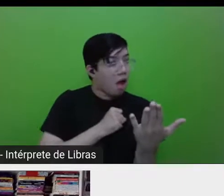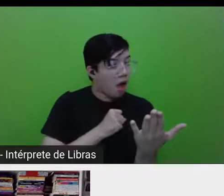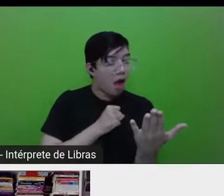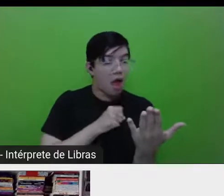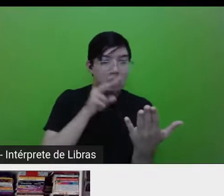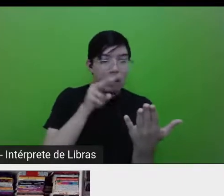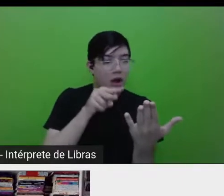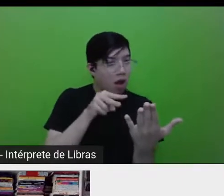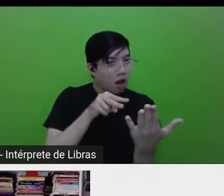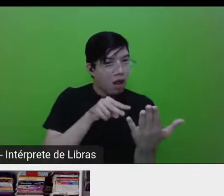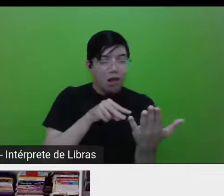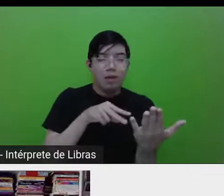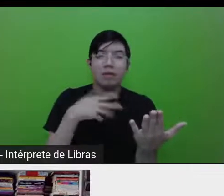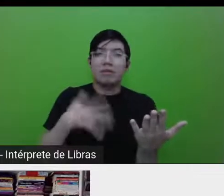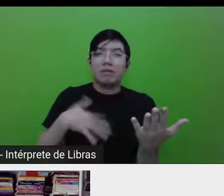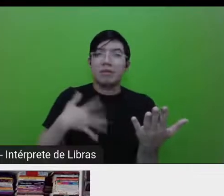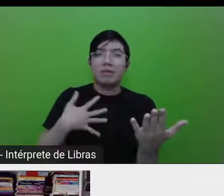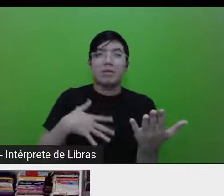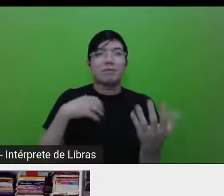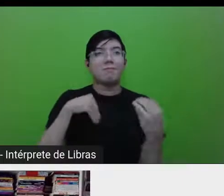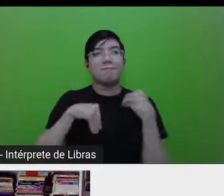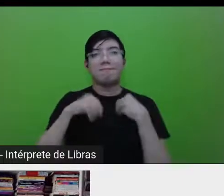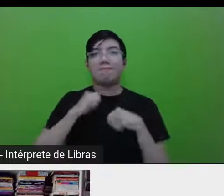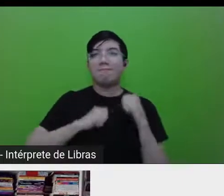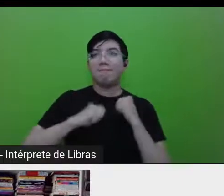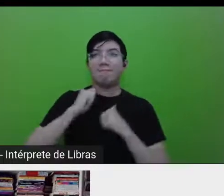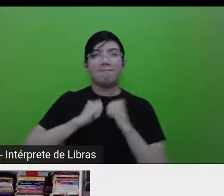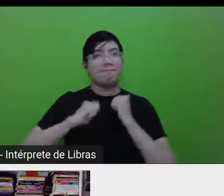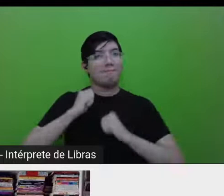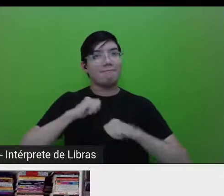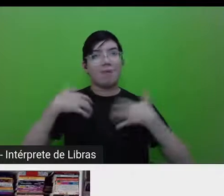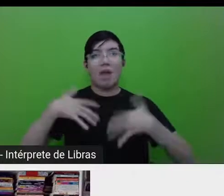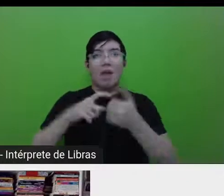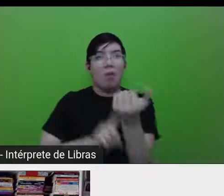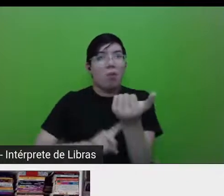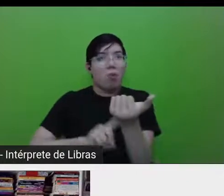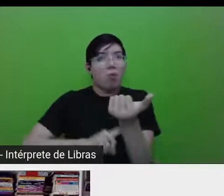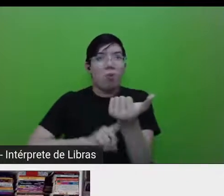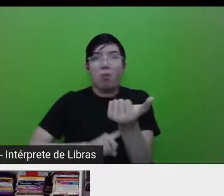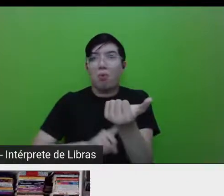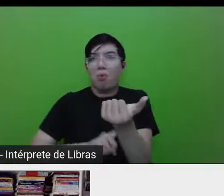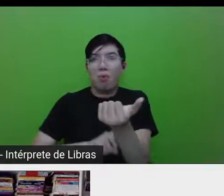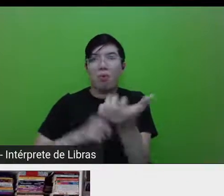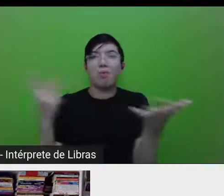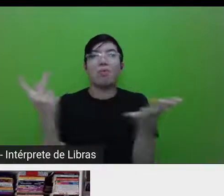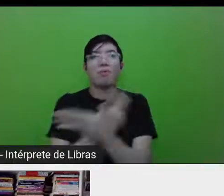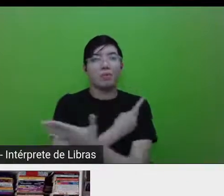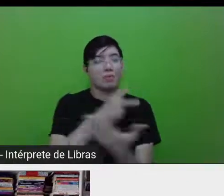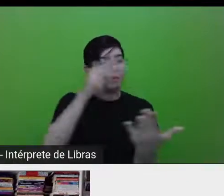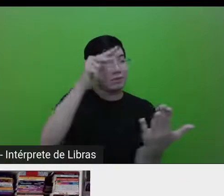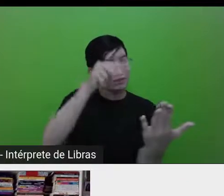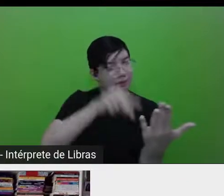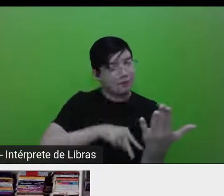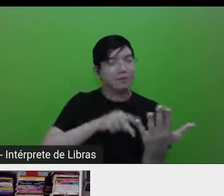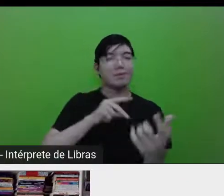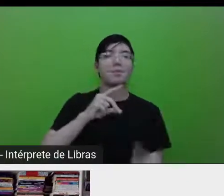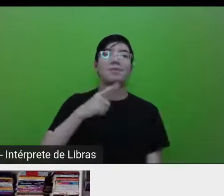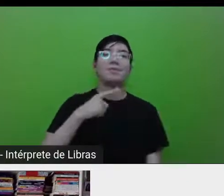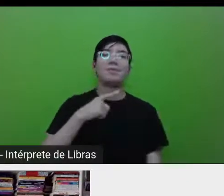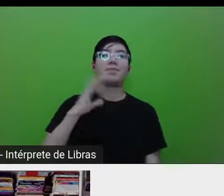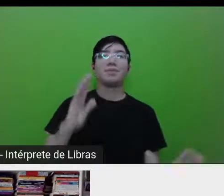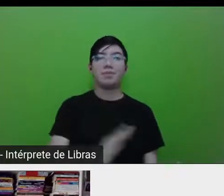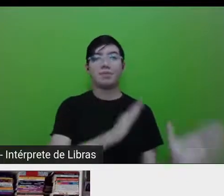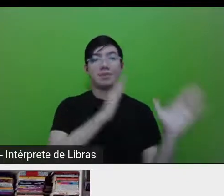fiquei, assim, muito nervosa quando eu cheguei nessa cena, né? E tem uma outra cena no